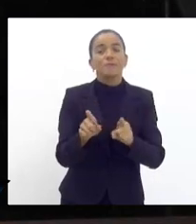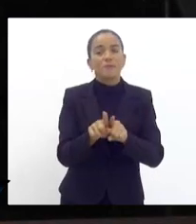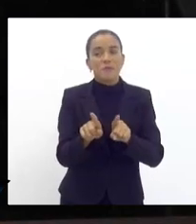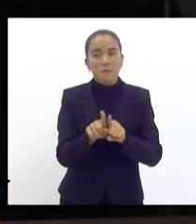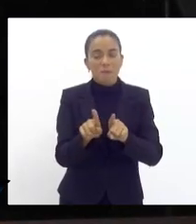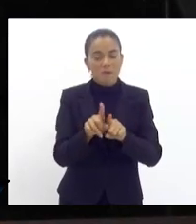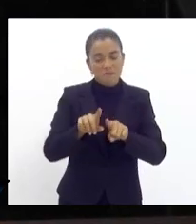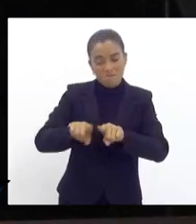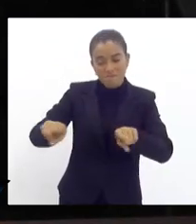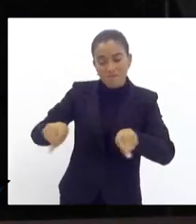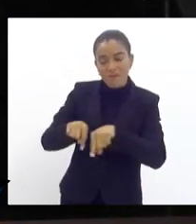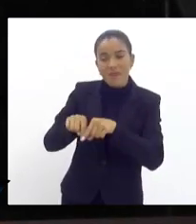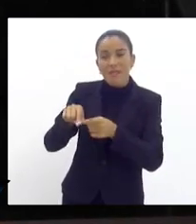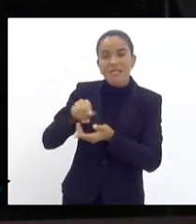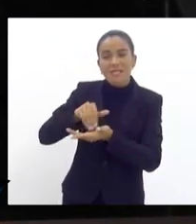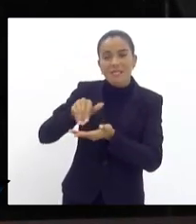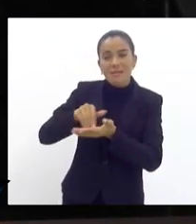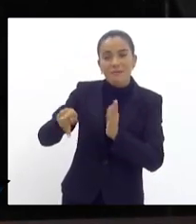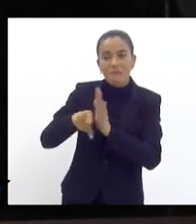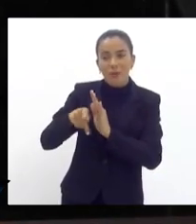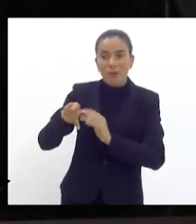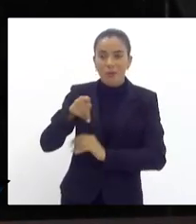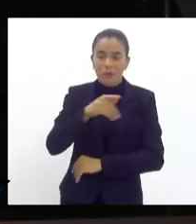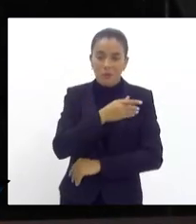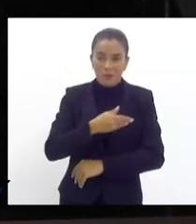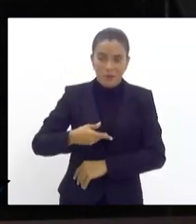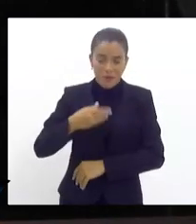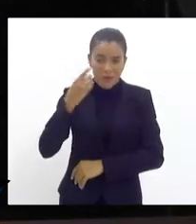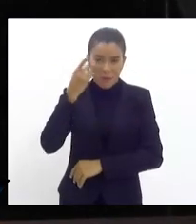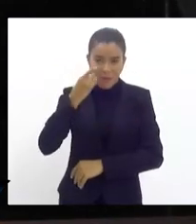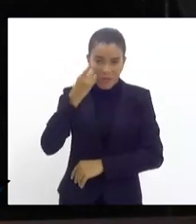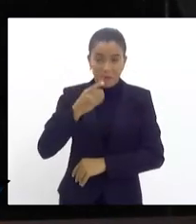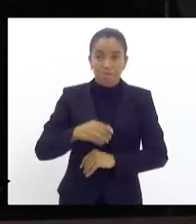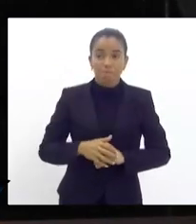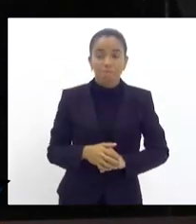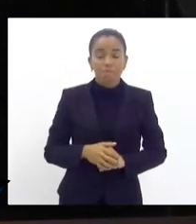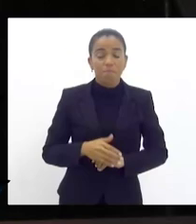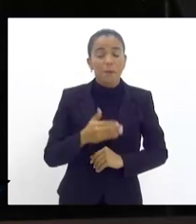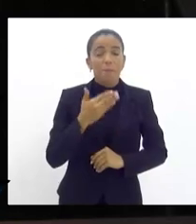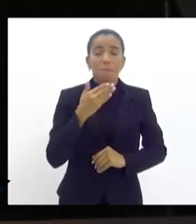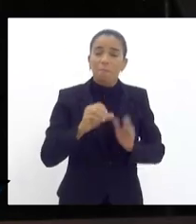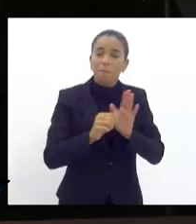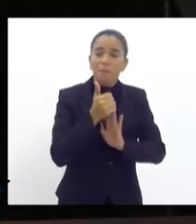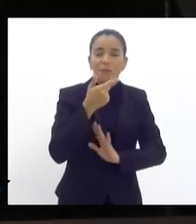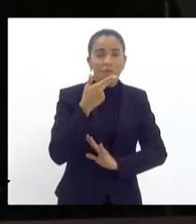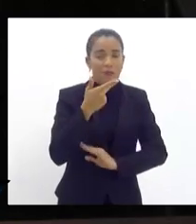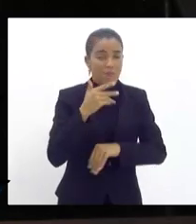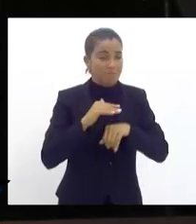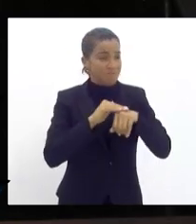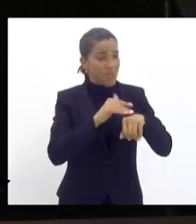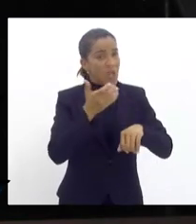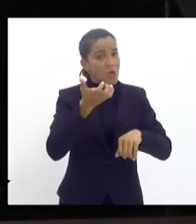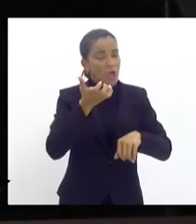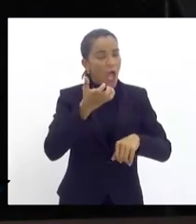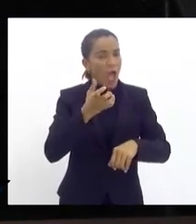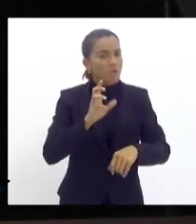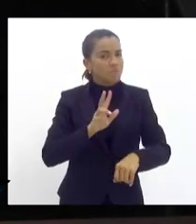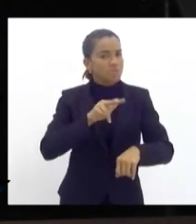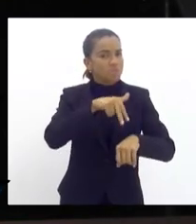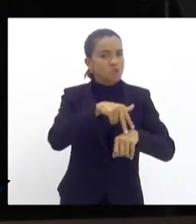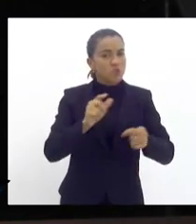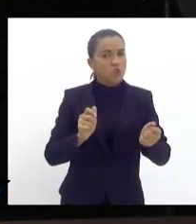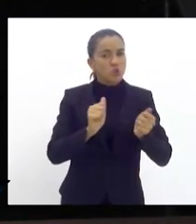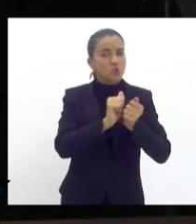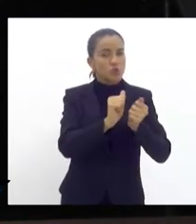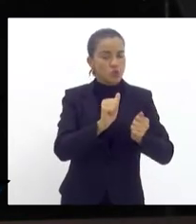seus gabinetes novos deputados e a população de forma geral primeiro dizer ao deputado Jari que eu vou fazer questão de estar junto com vossa